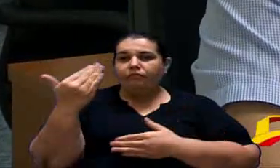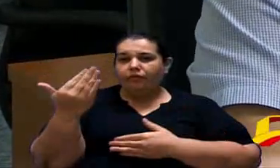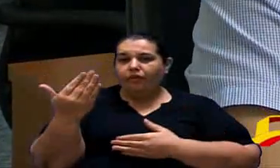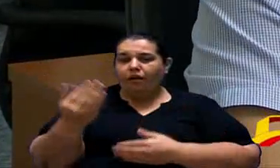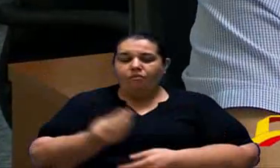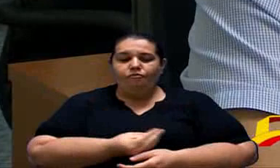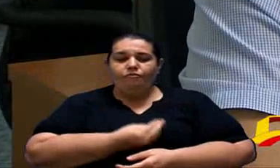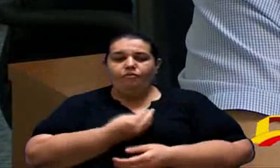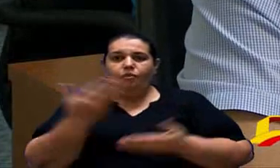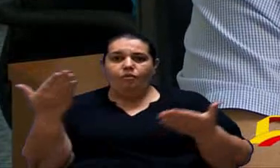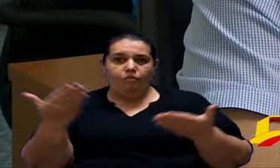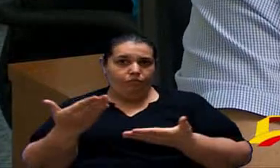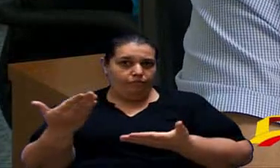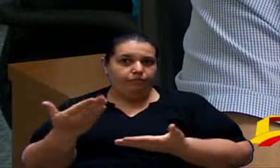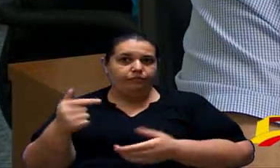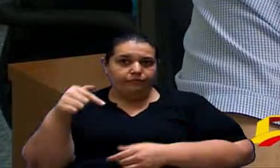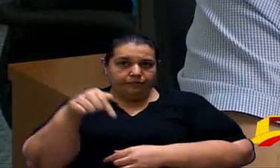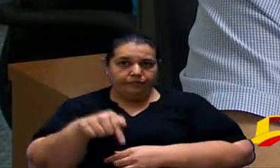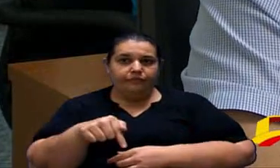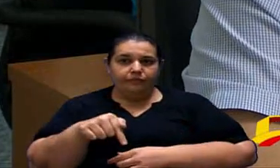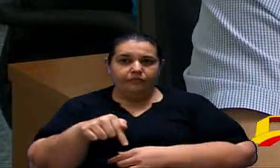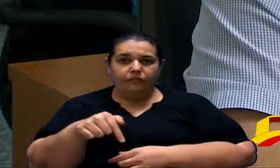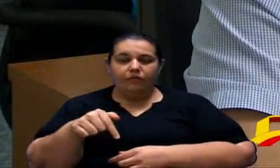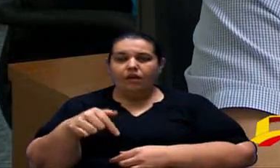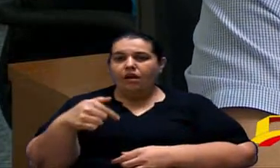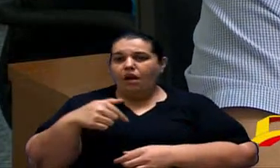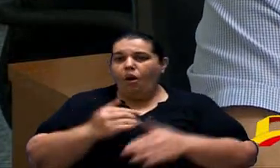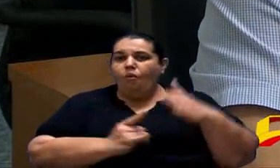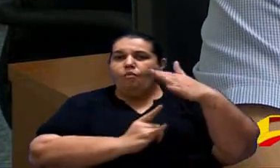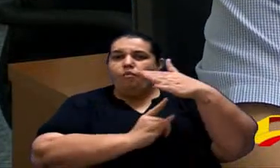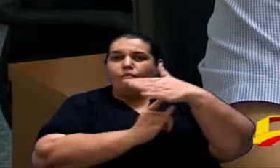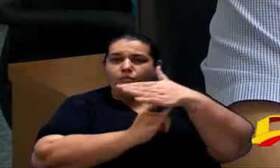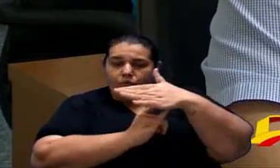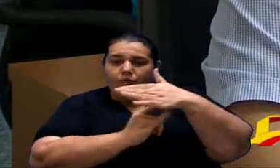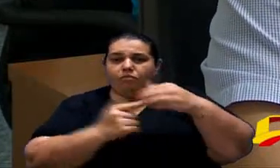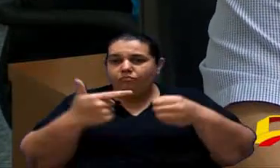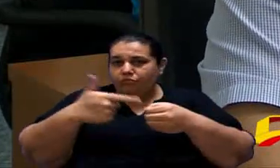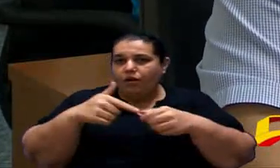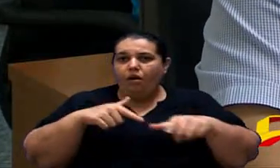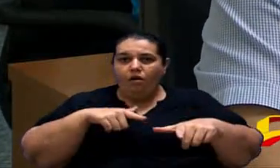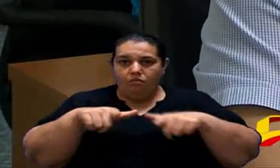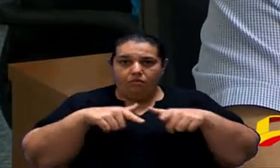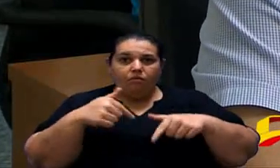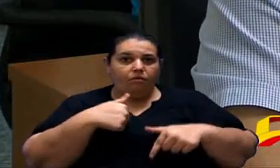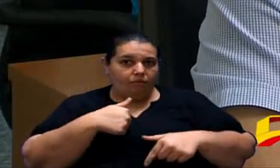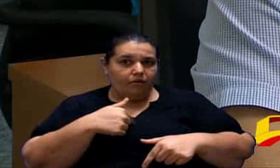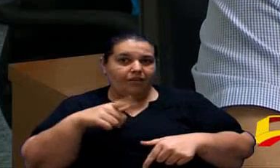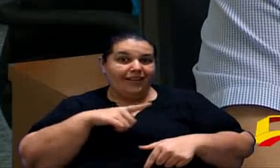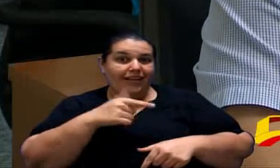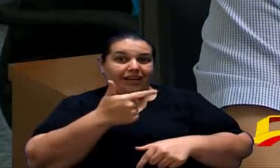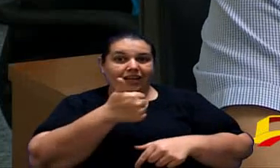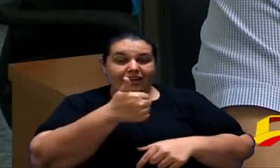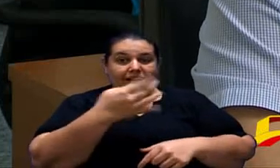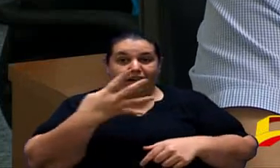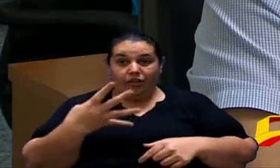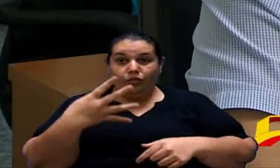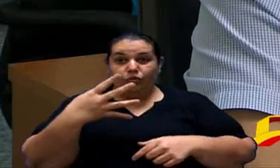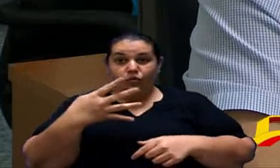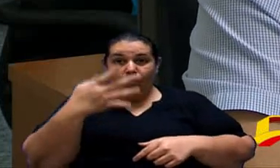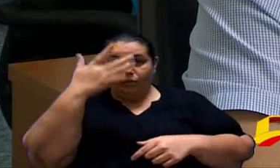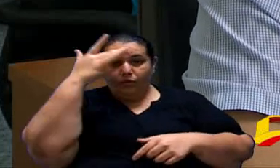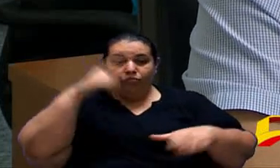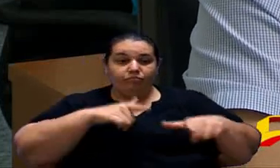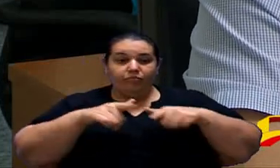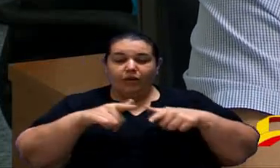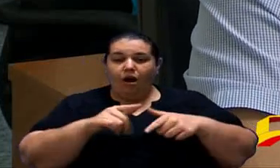vim aqui o posto que eu trabalho tem 14 frentistas e eles deram o maior